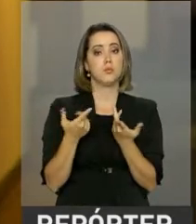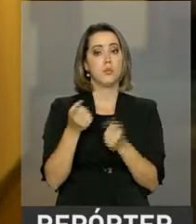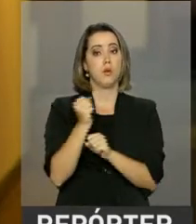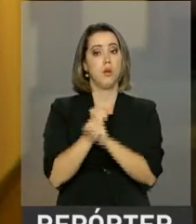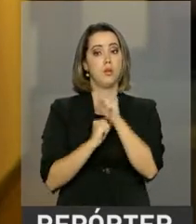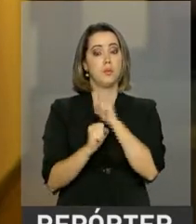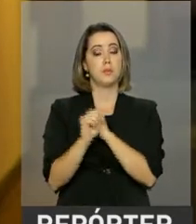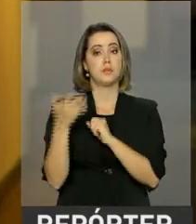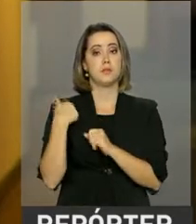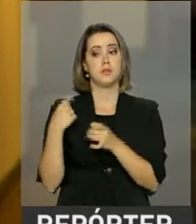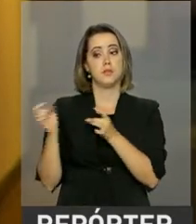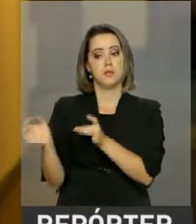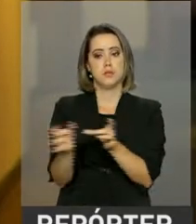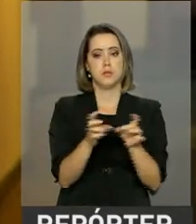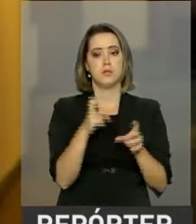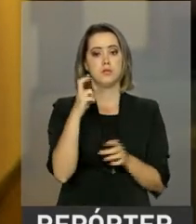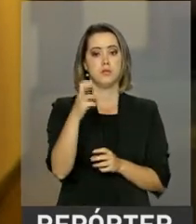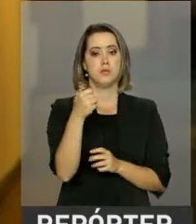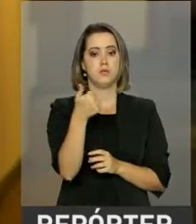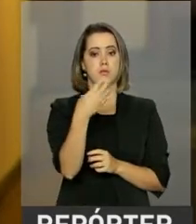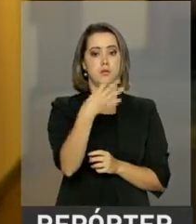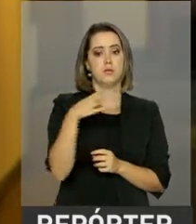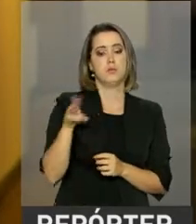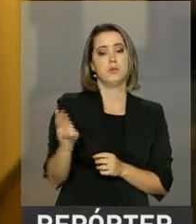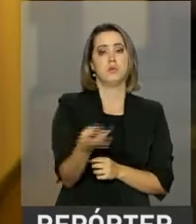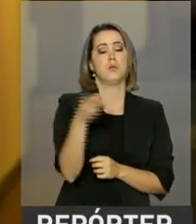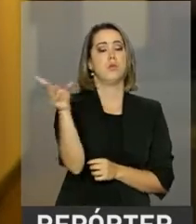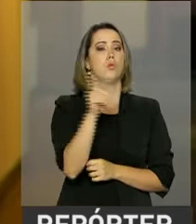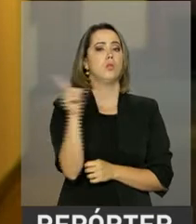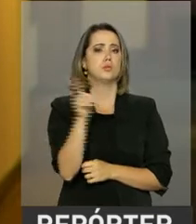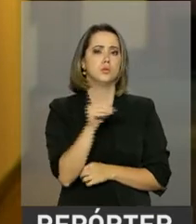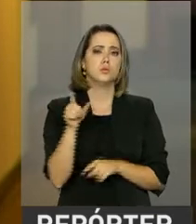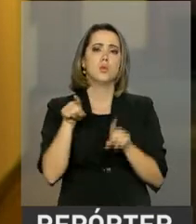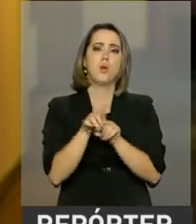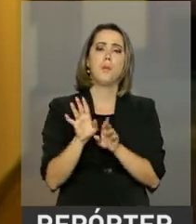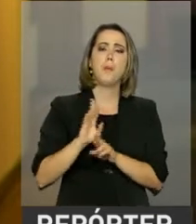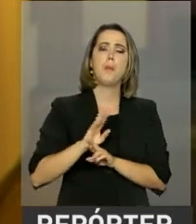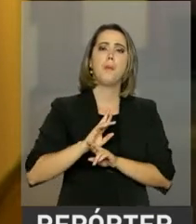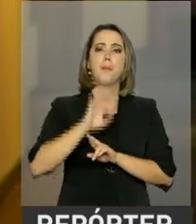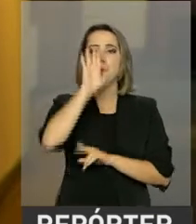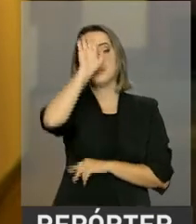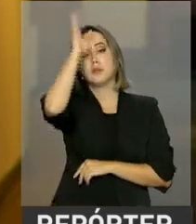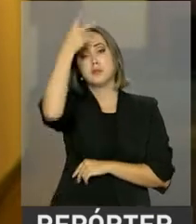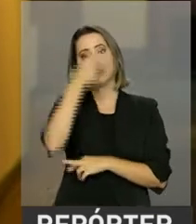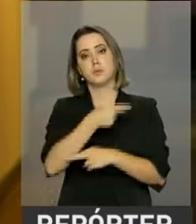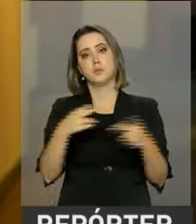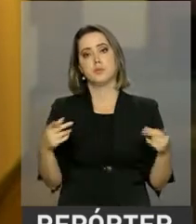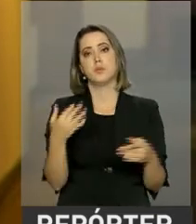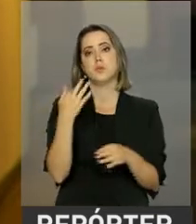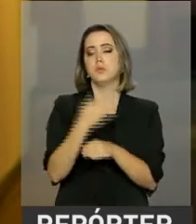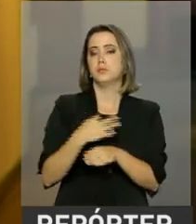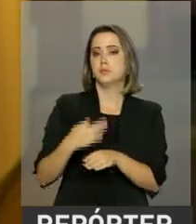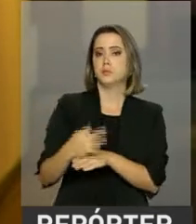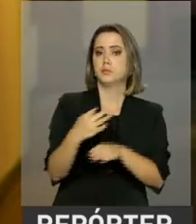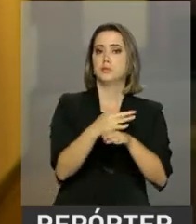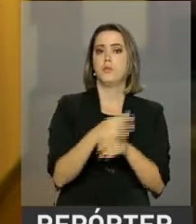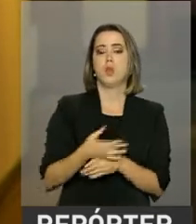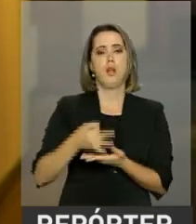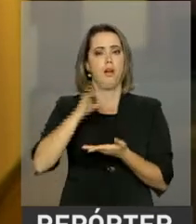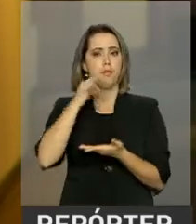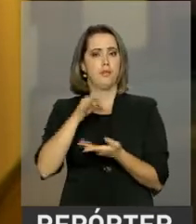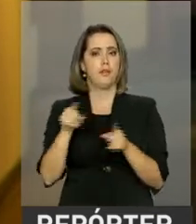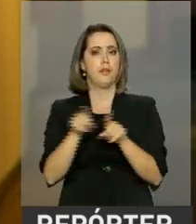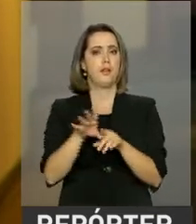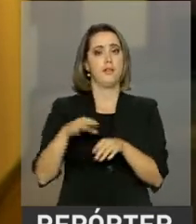vendeu para a Suécia o equivalente a 514 milhões de dólares. E os principais produtos foram minério de ferro, de cobre, também café in